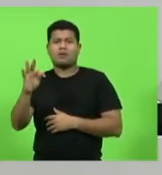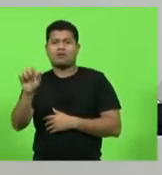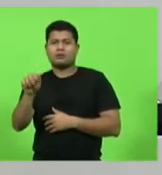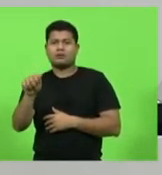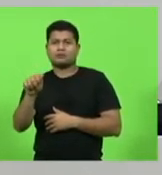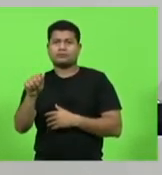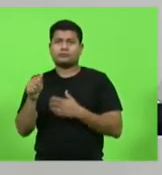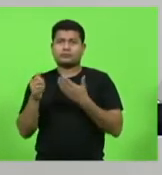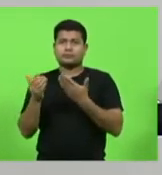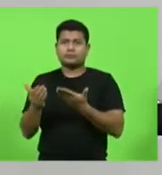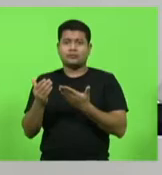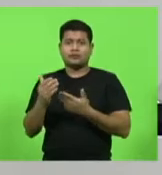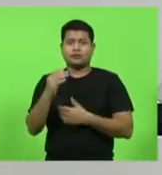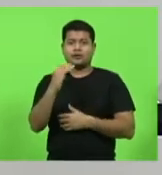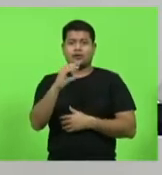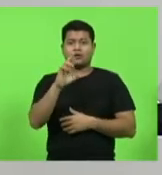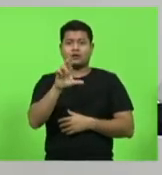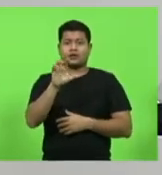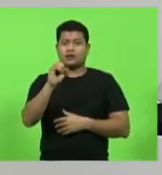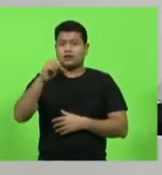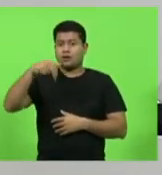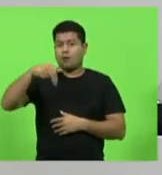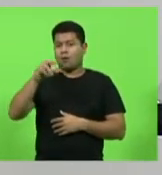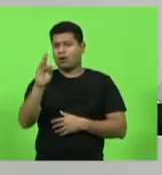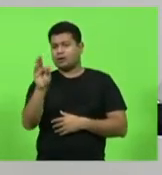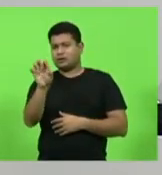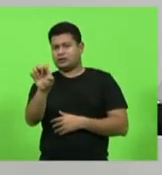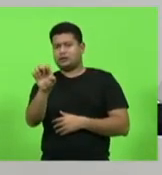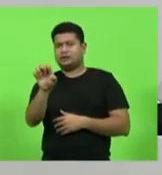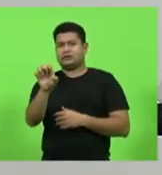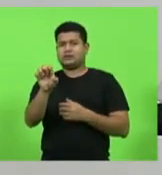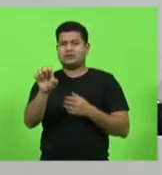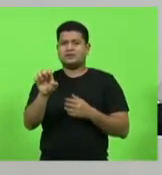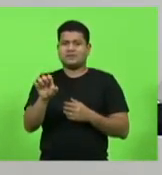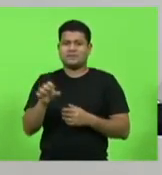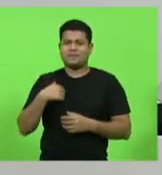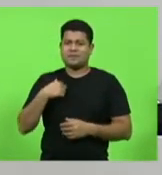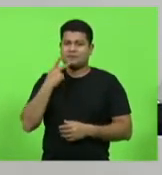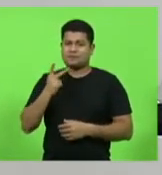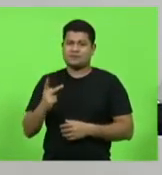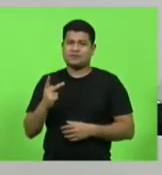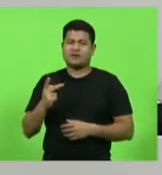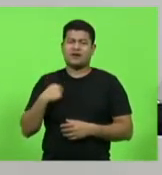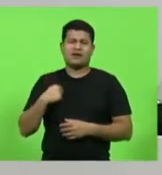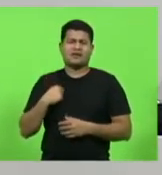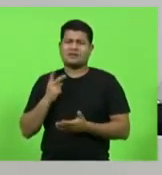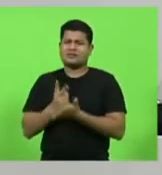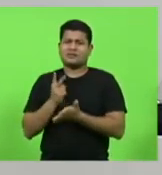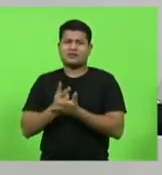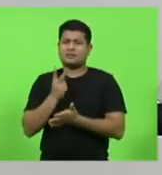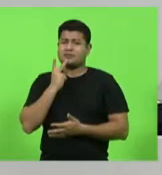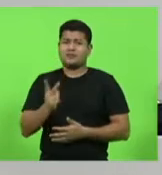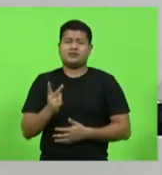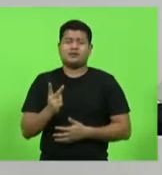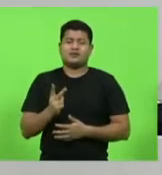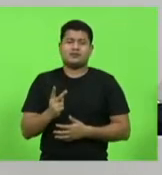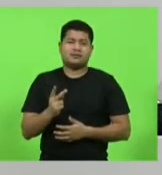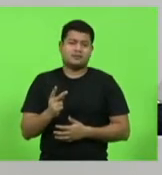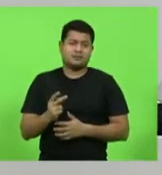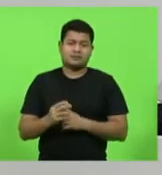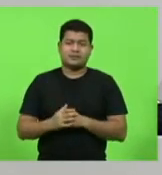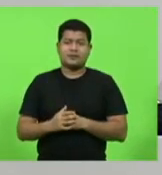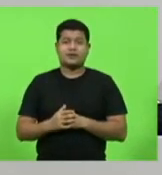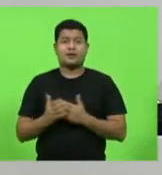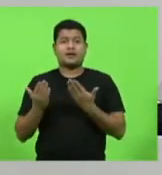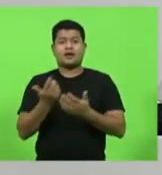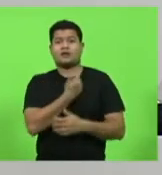carinhosamente de Creonte. o apelido dele é esse para mim, eu sempre chamei ele de Creonte. E o